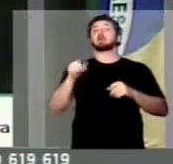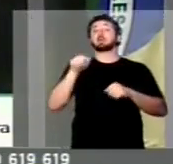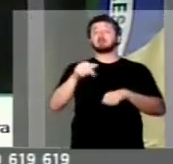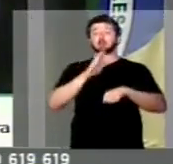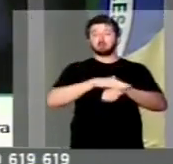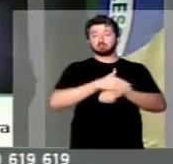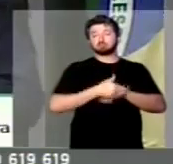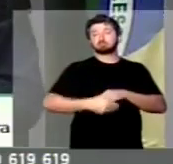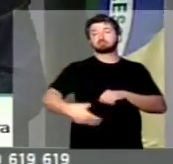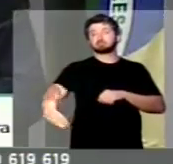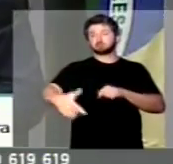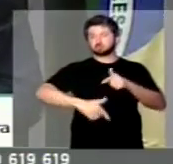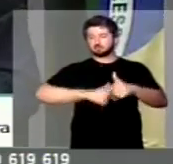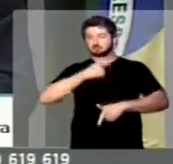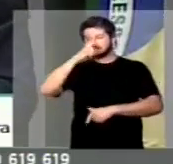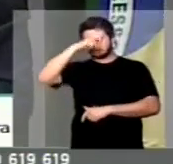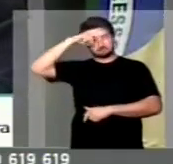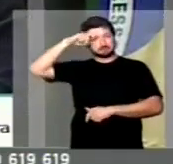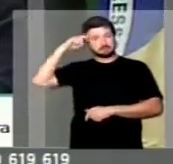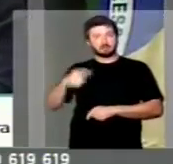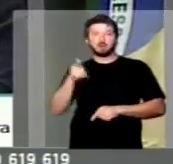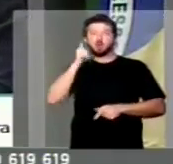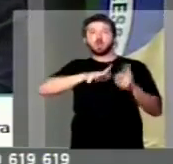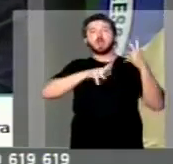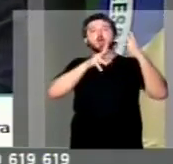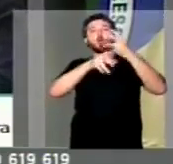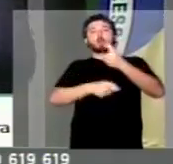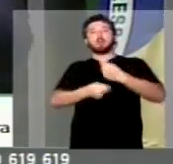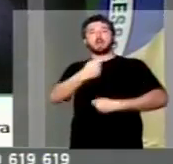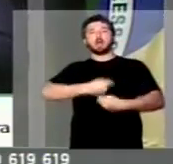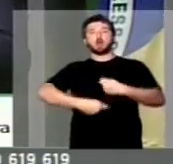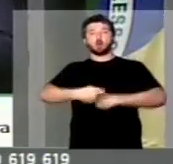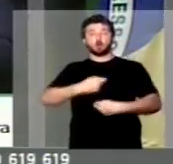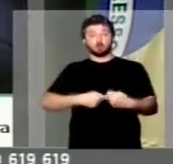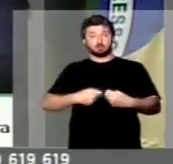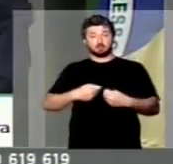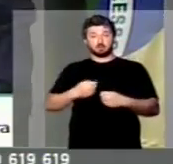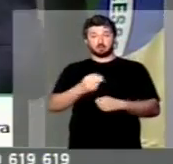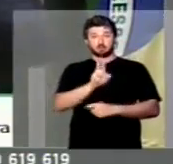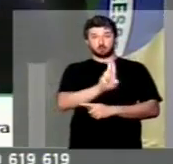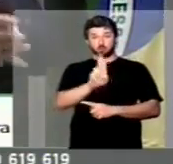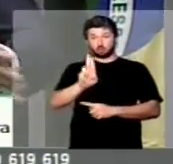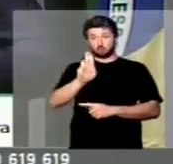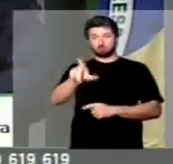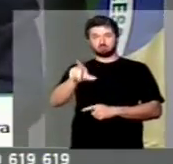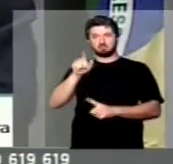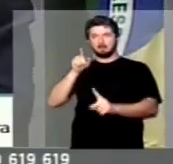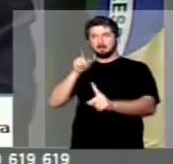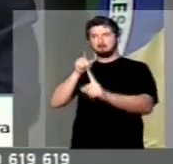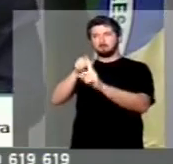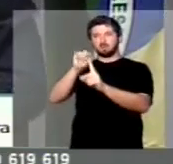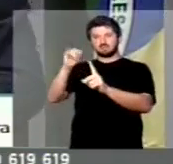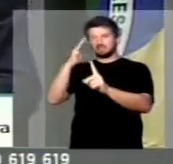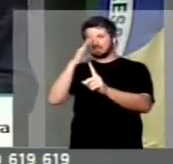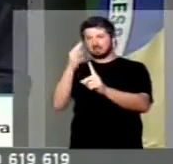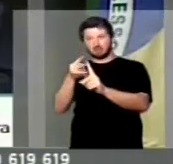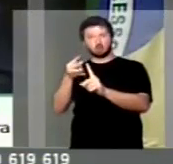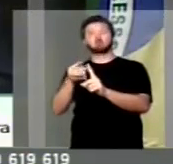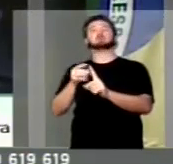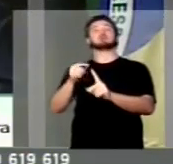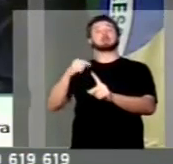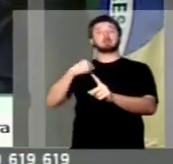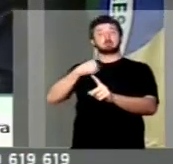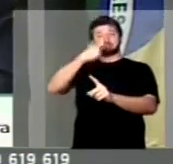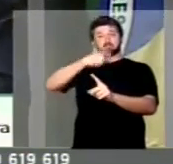desse percurso árduo para recuperar a economia brasileira, os nomes que forem atingidos por denúncias serão